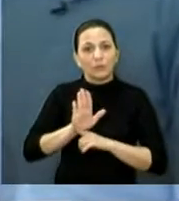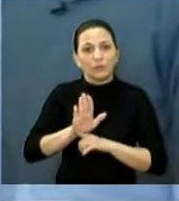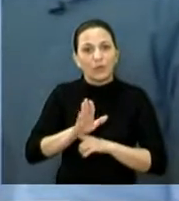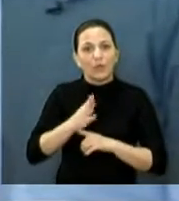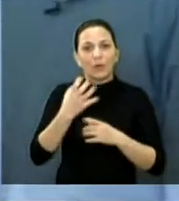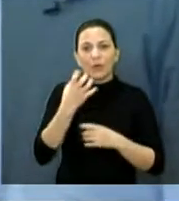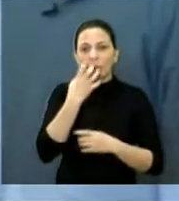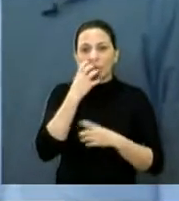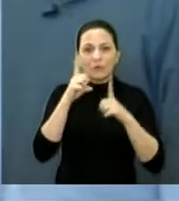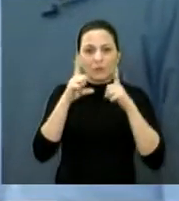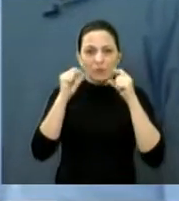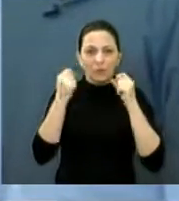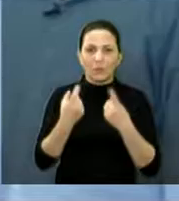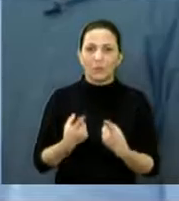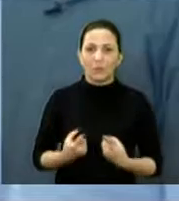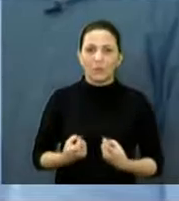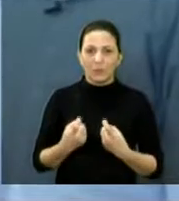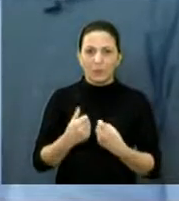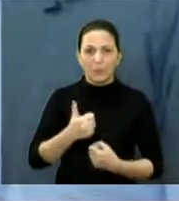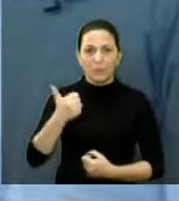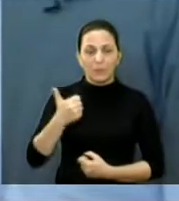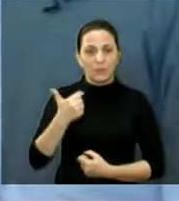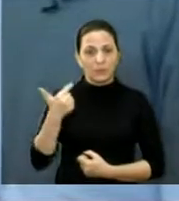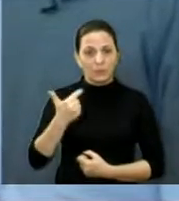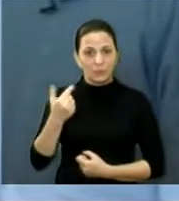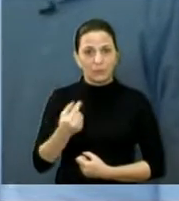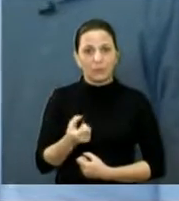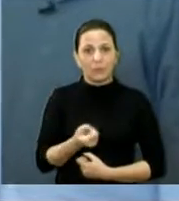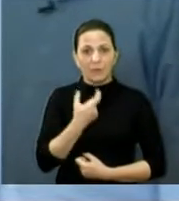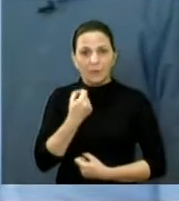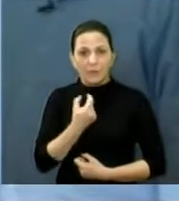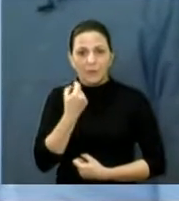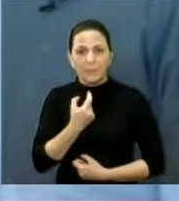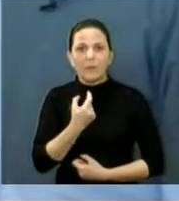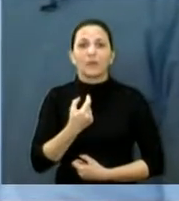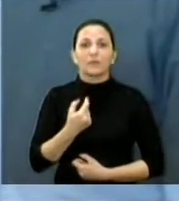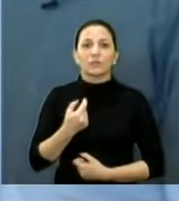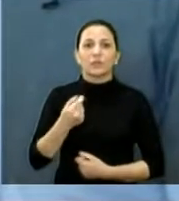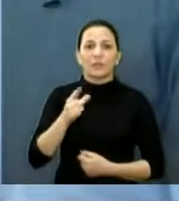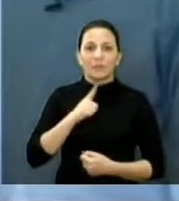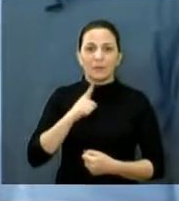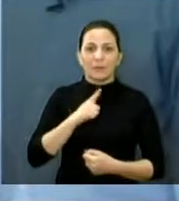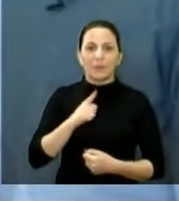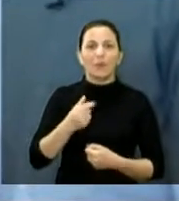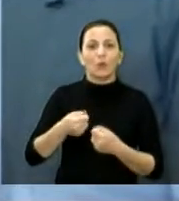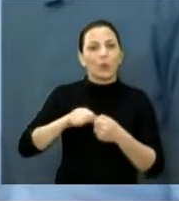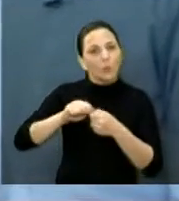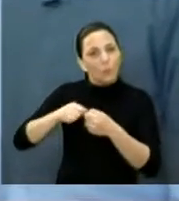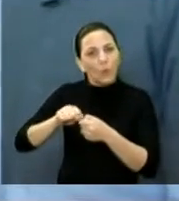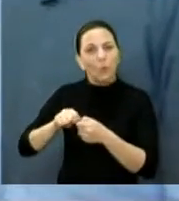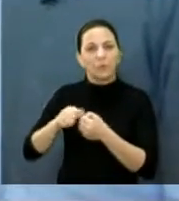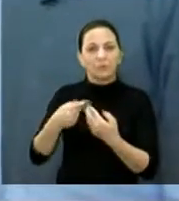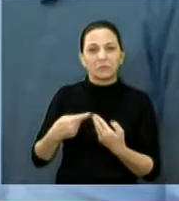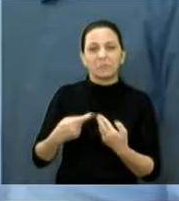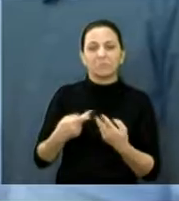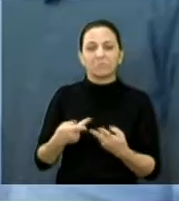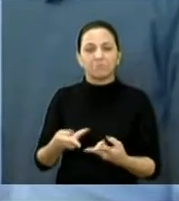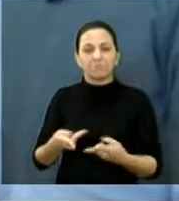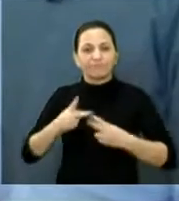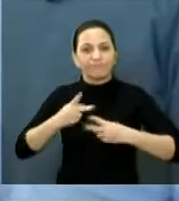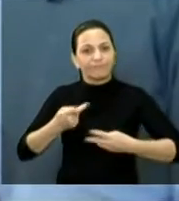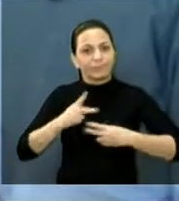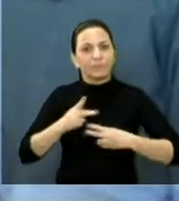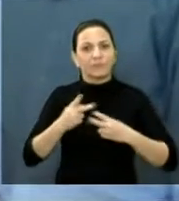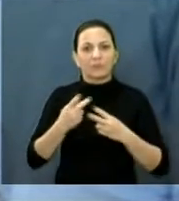apoio com vermífugo, primeira e segunda doce, e o remédio contra pulo e carrapato. Fora isso, tem as